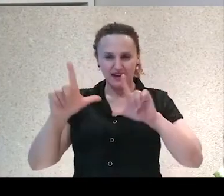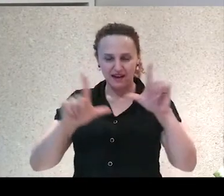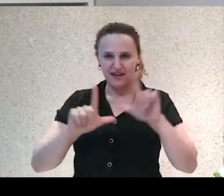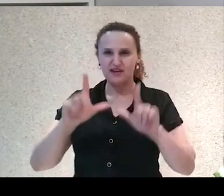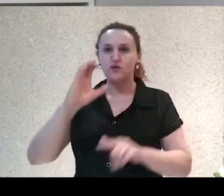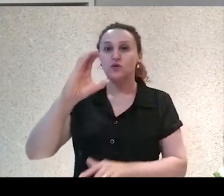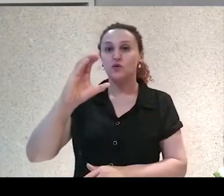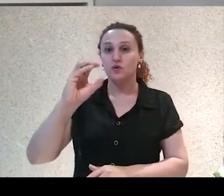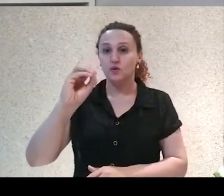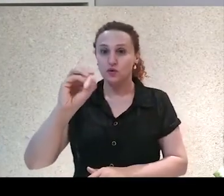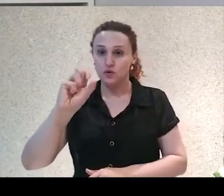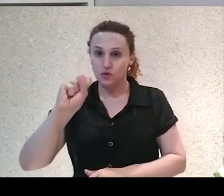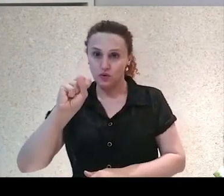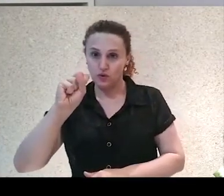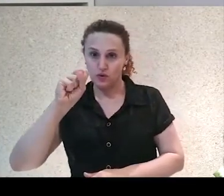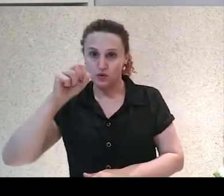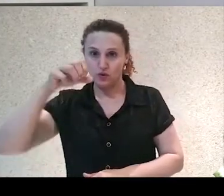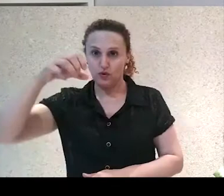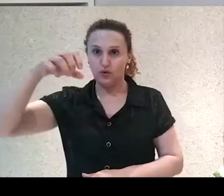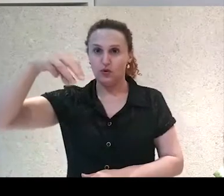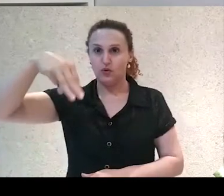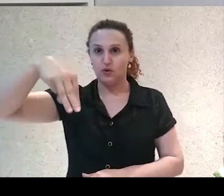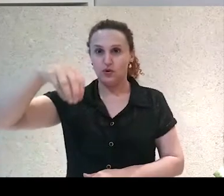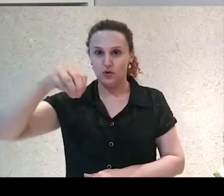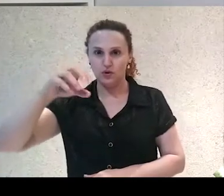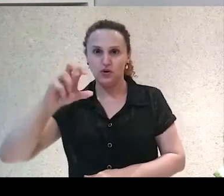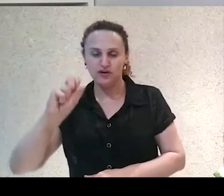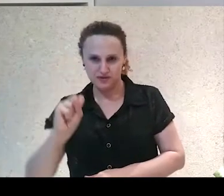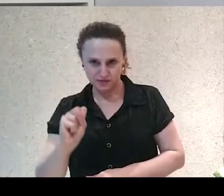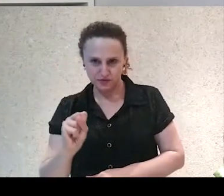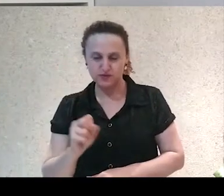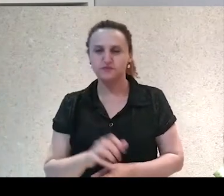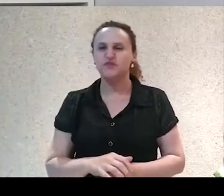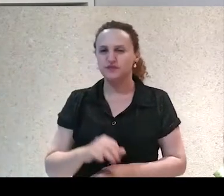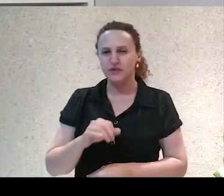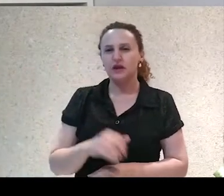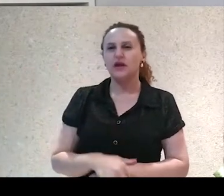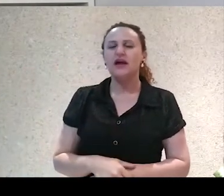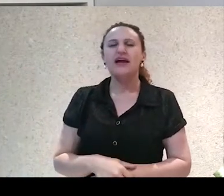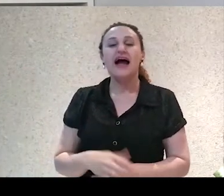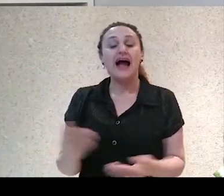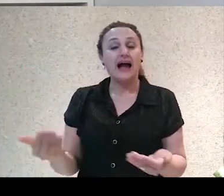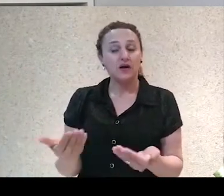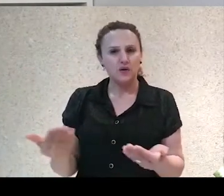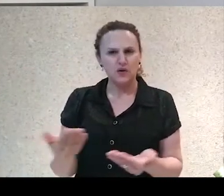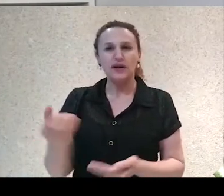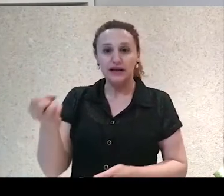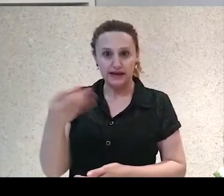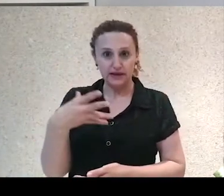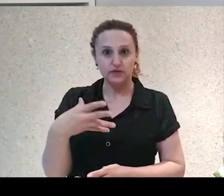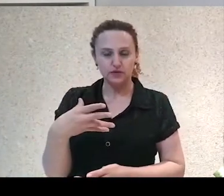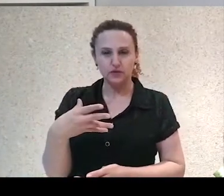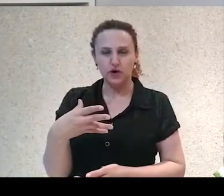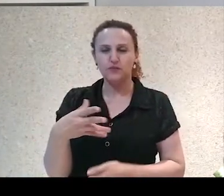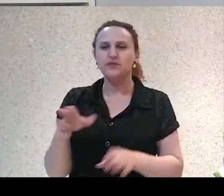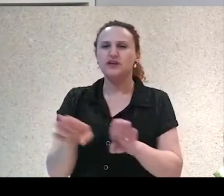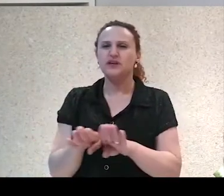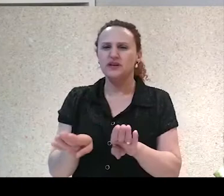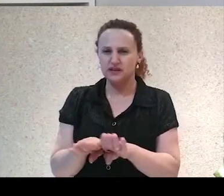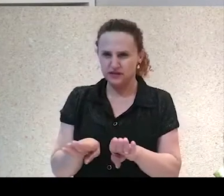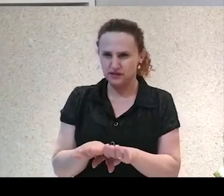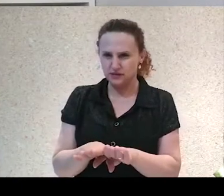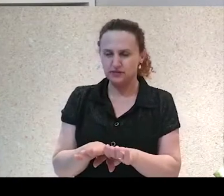importante cientista e divulgador de ciência no mundo. A mais atual, que foi a eu assisti, é a do Neil